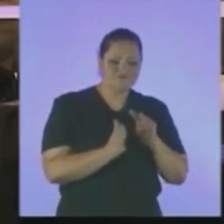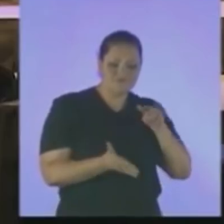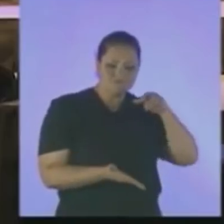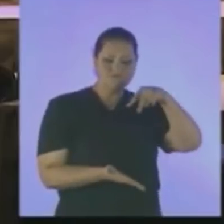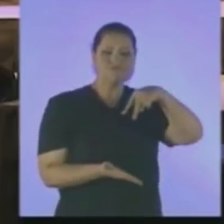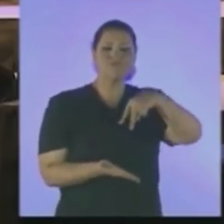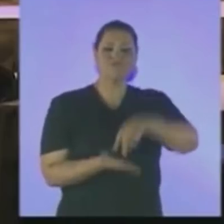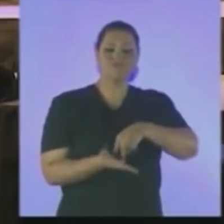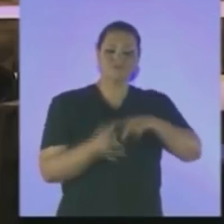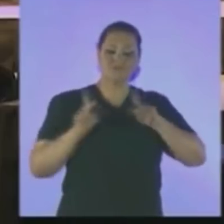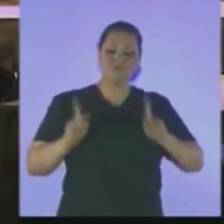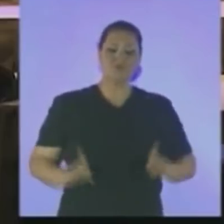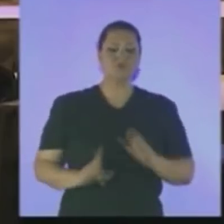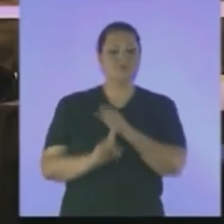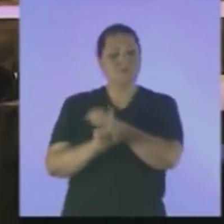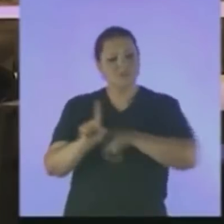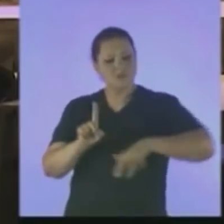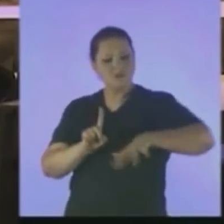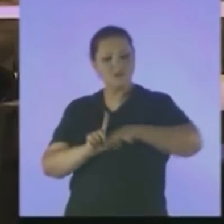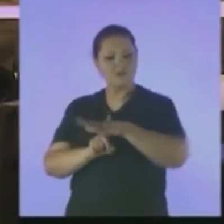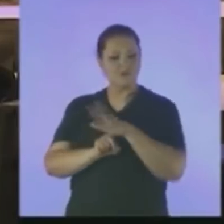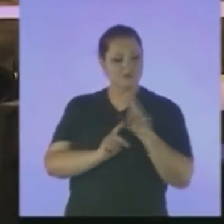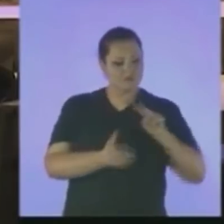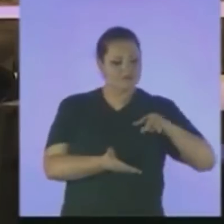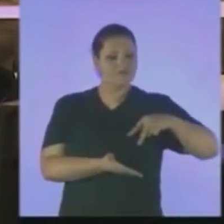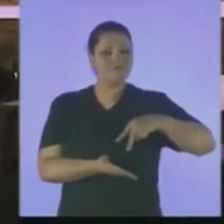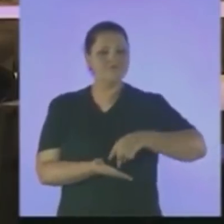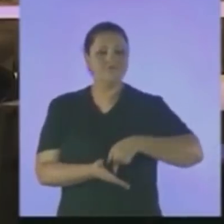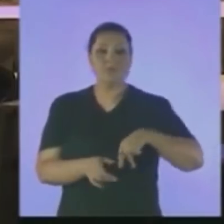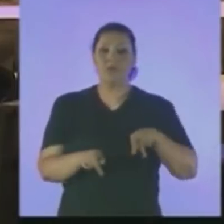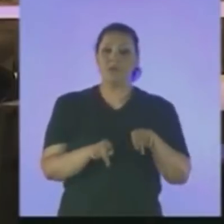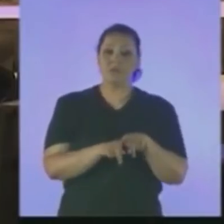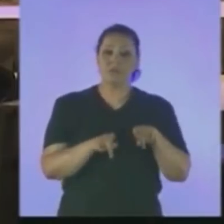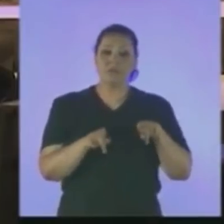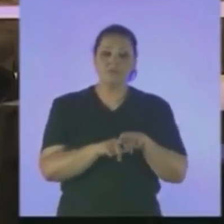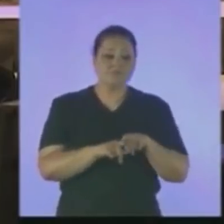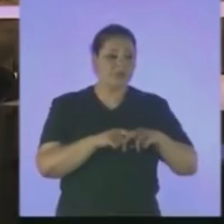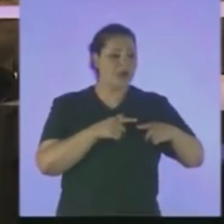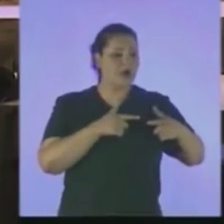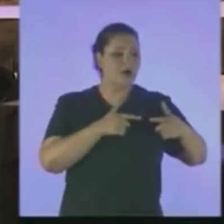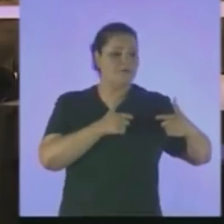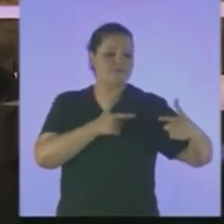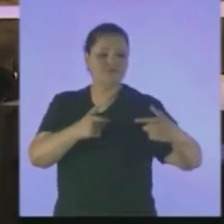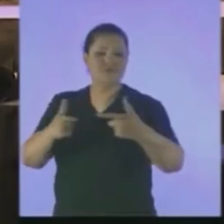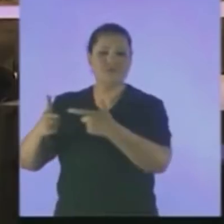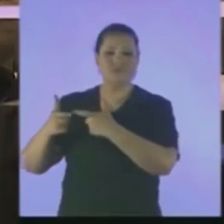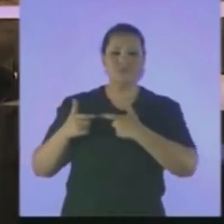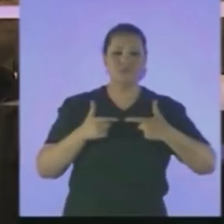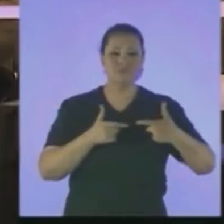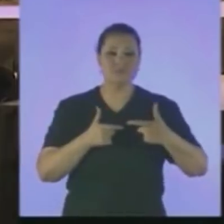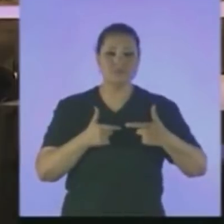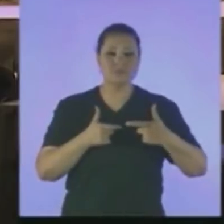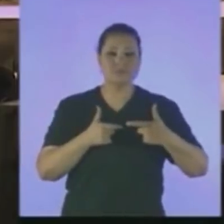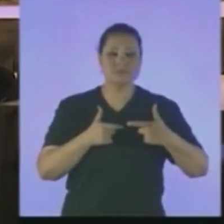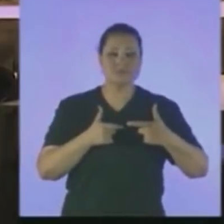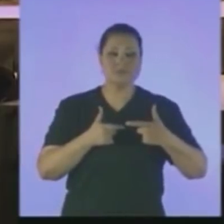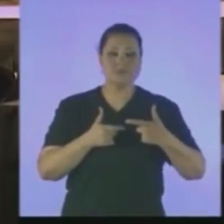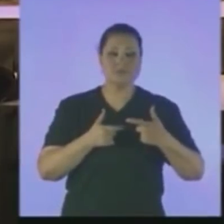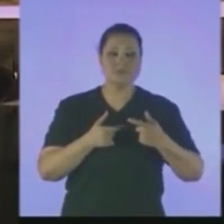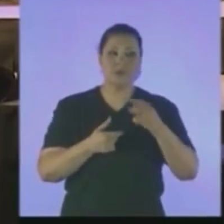Para combates Da mesma inteligência Nos campeonatos Da ilusão